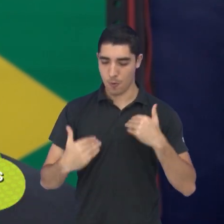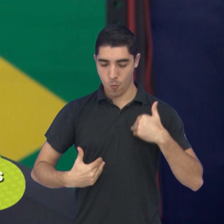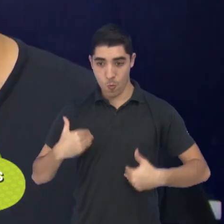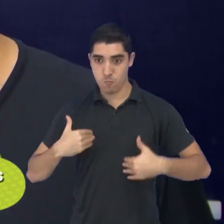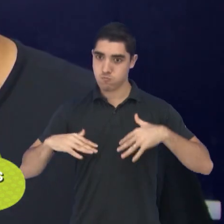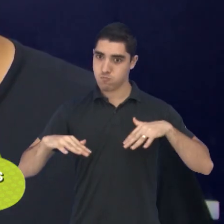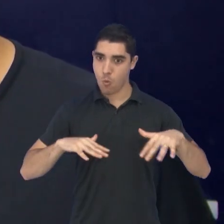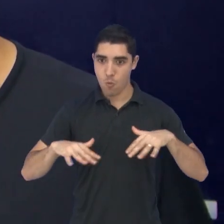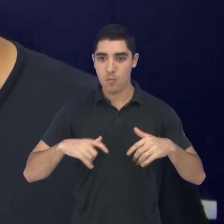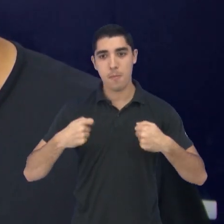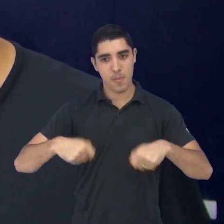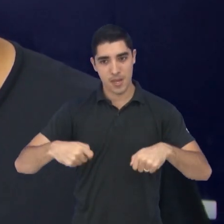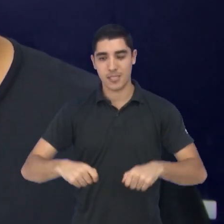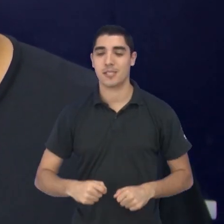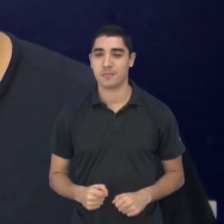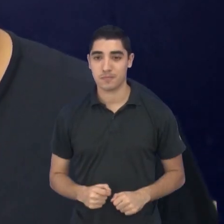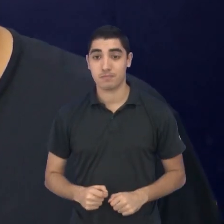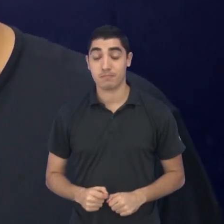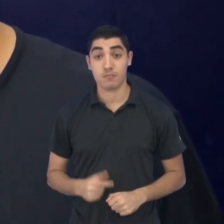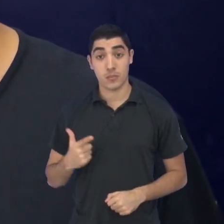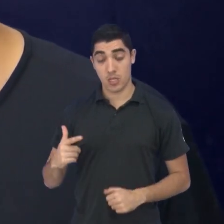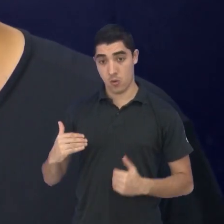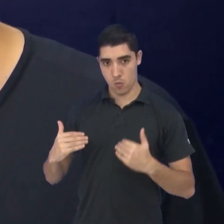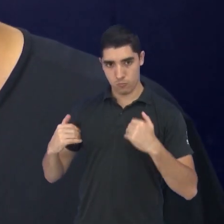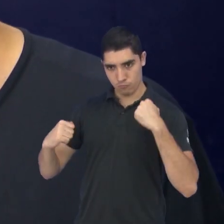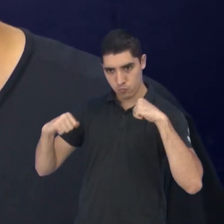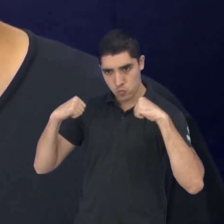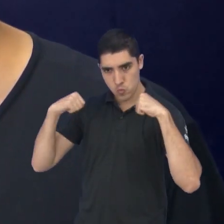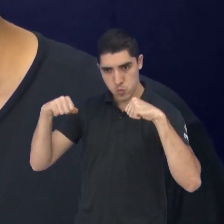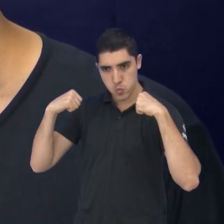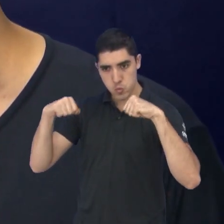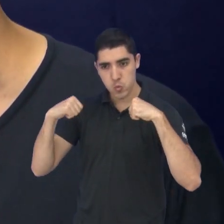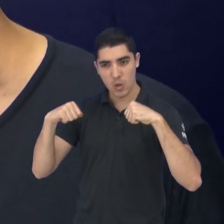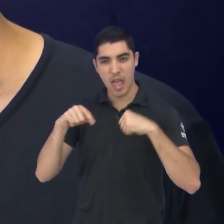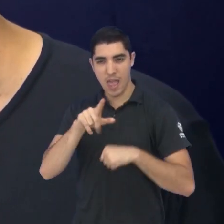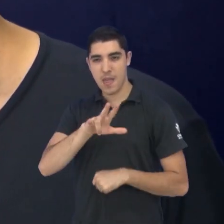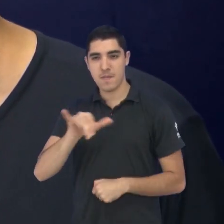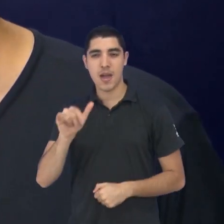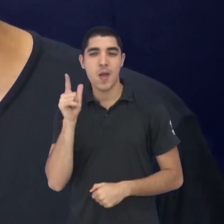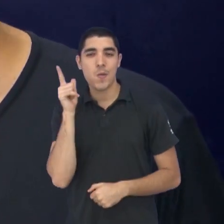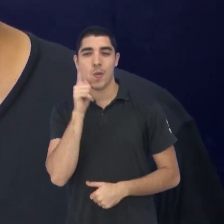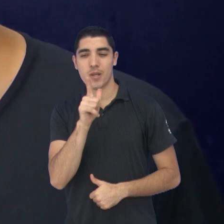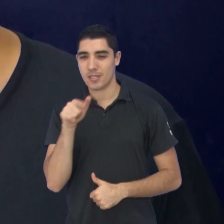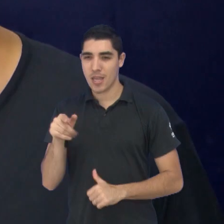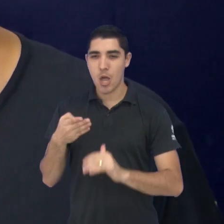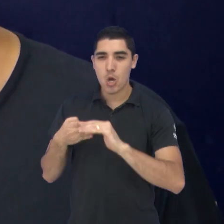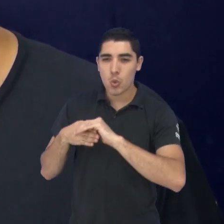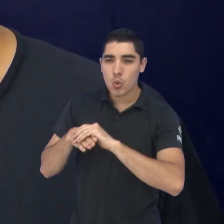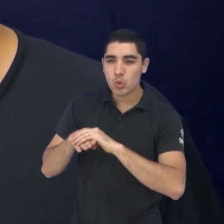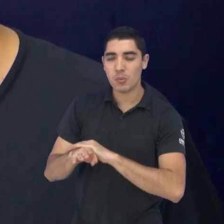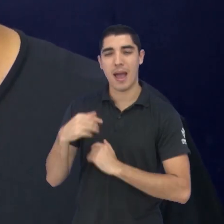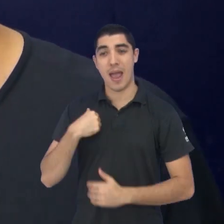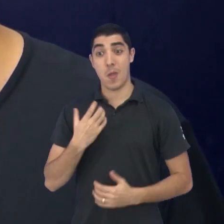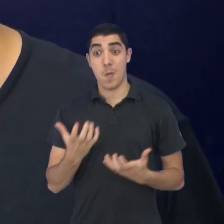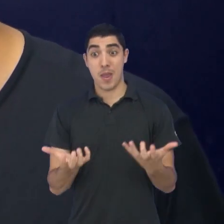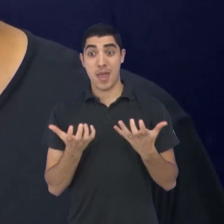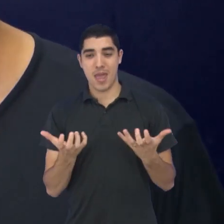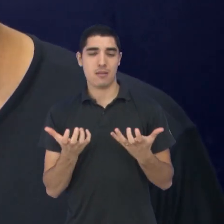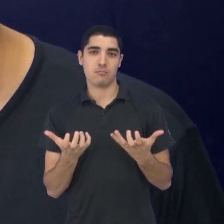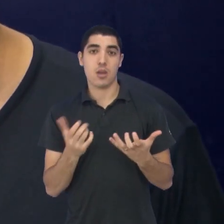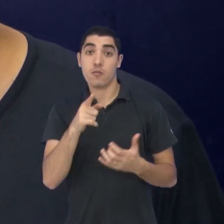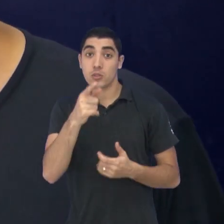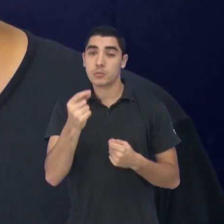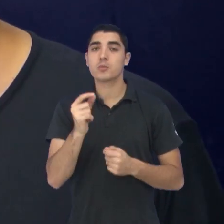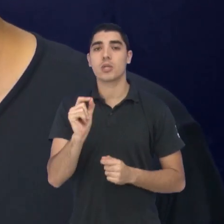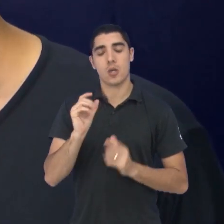movimento. Você tem que entender que a atividade física, você não vai conseguir manter o hábito só pela motivação. Você tem que ir por